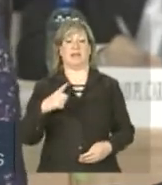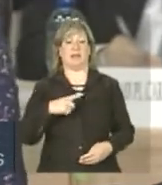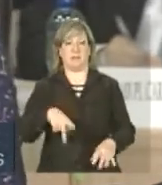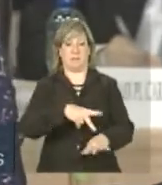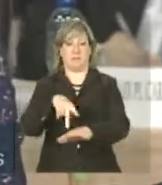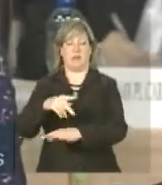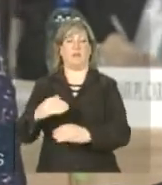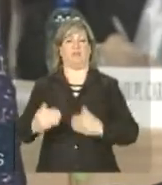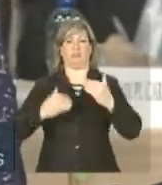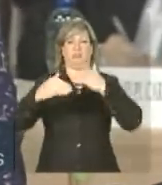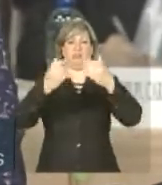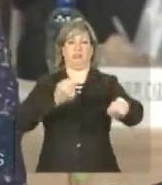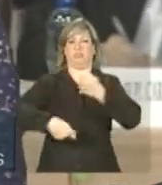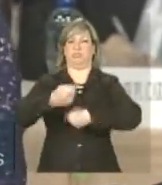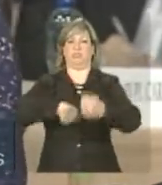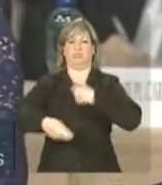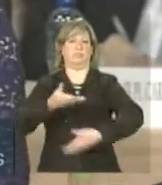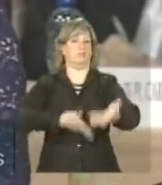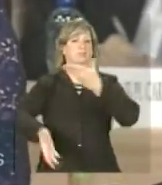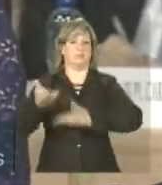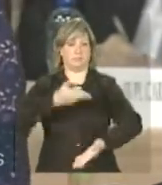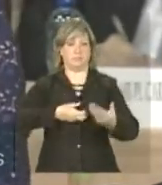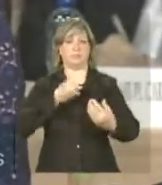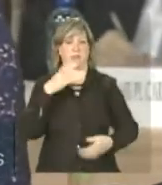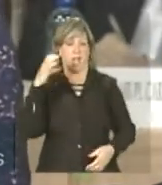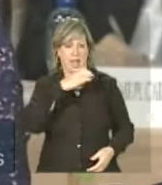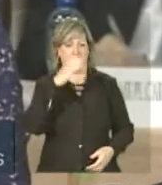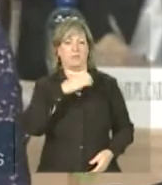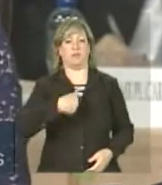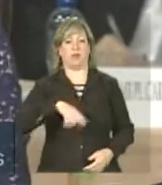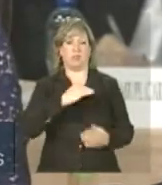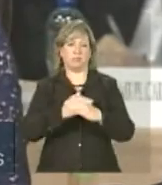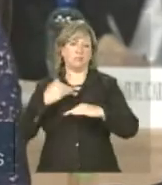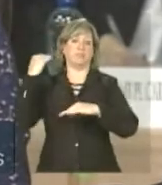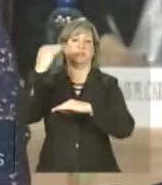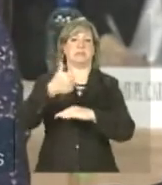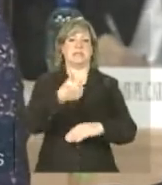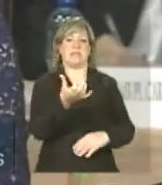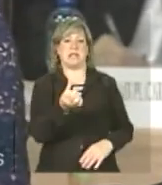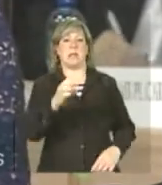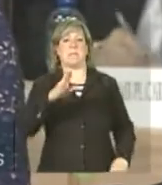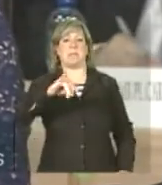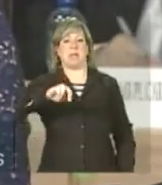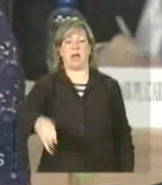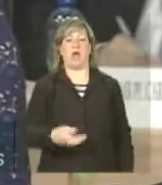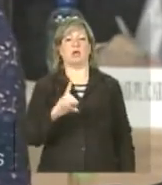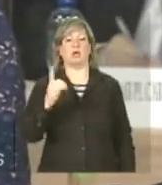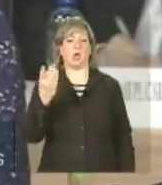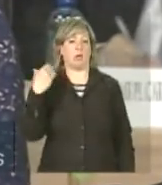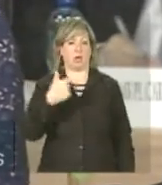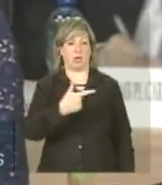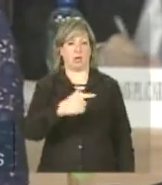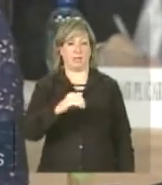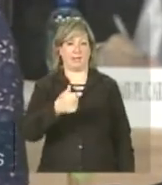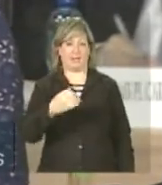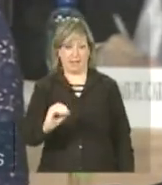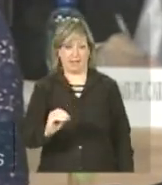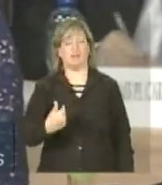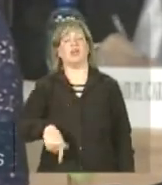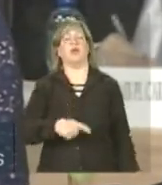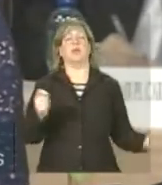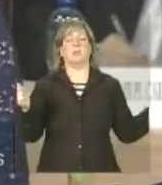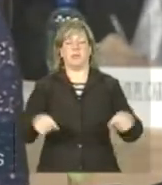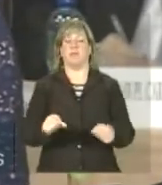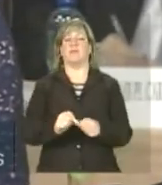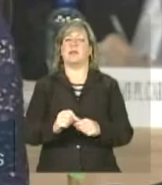em ritmo acelerado. Superamos os 16 bilhões de dólares em 2010. Podemos